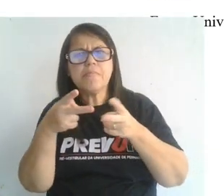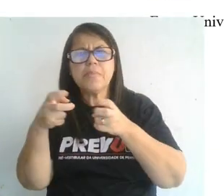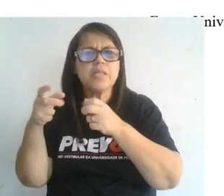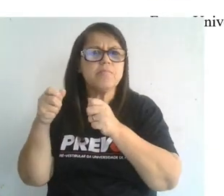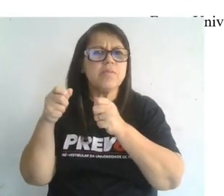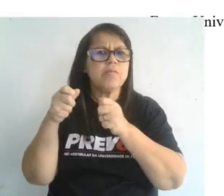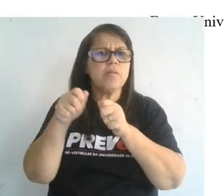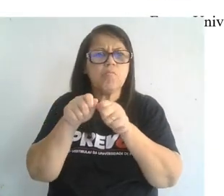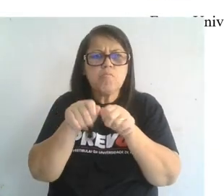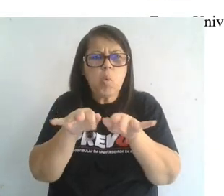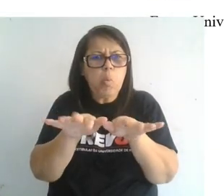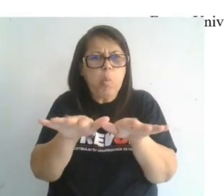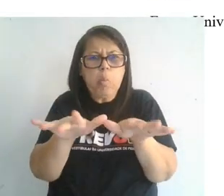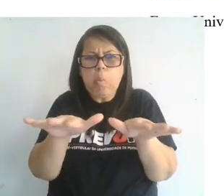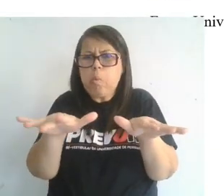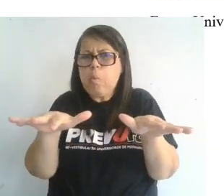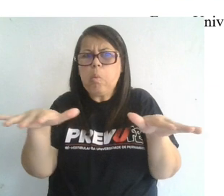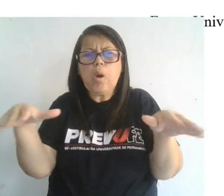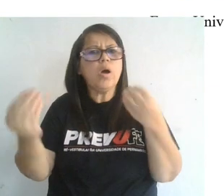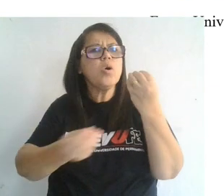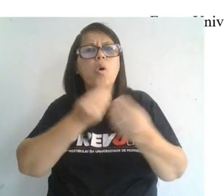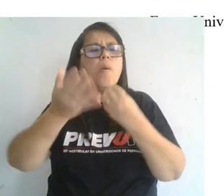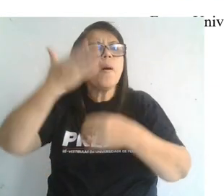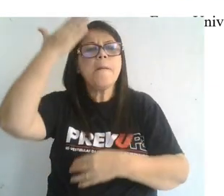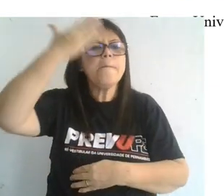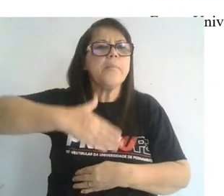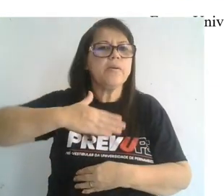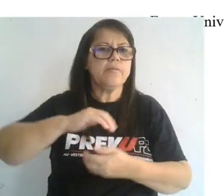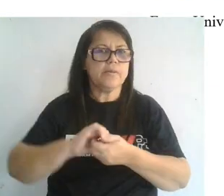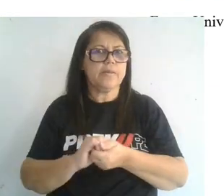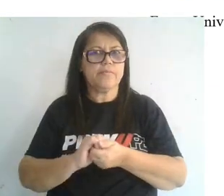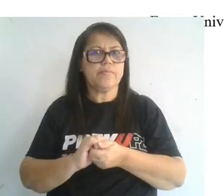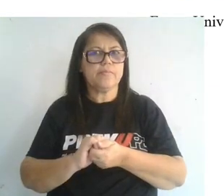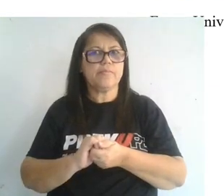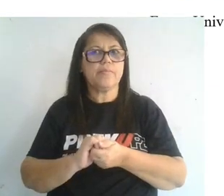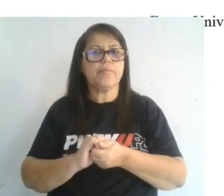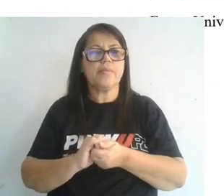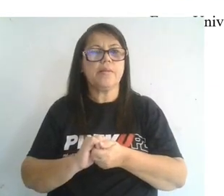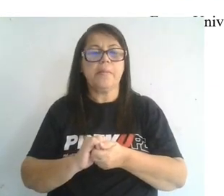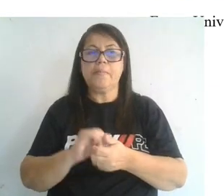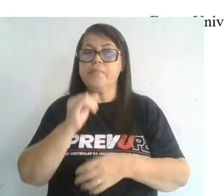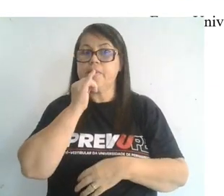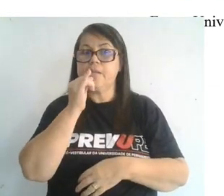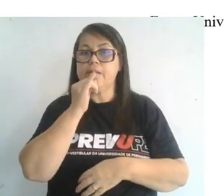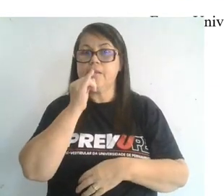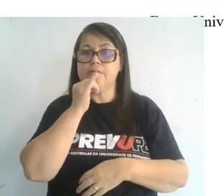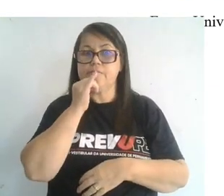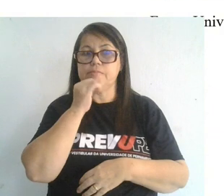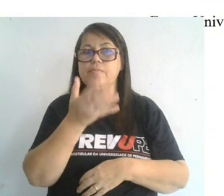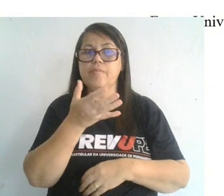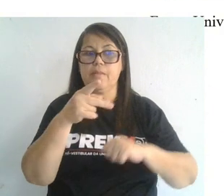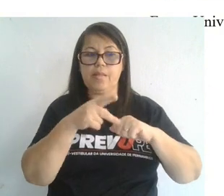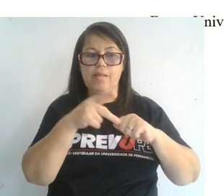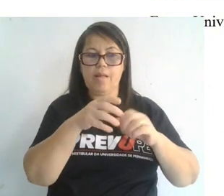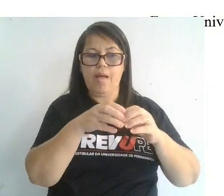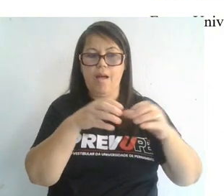oceânico. Como é que eles conseguiram provar isso? Uma das coisas foi a datação de rocha. Então a rocha que se formou aqui tem a mesma idade do